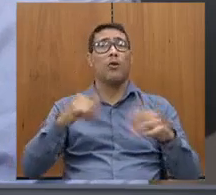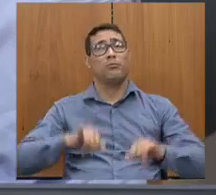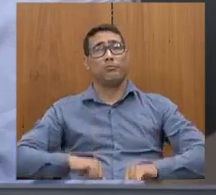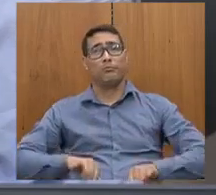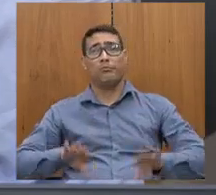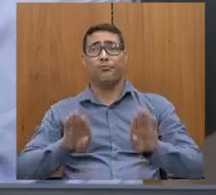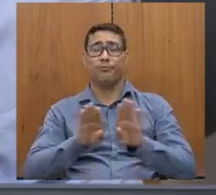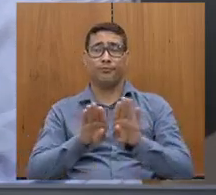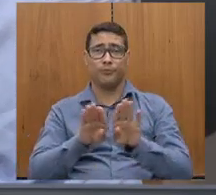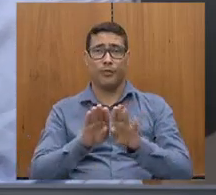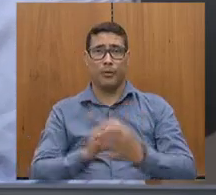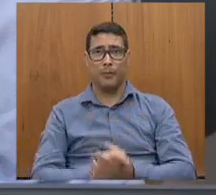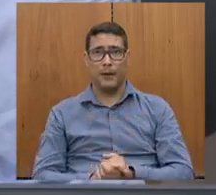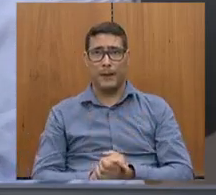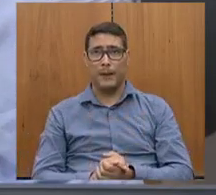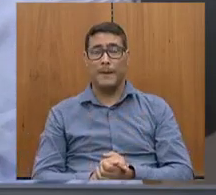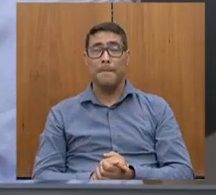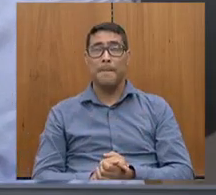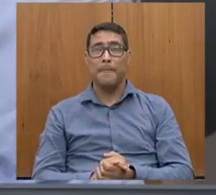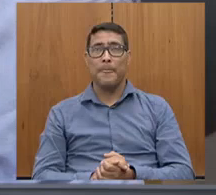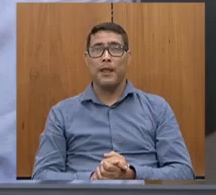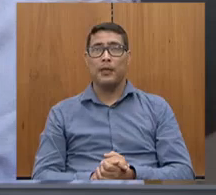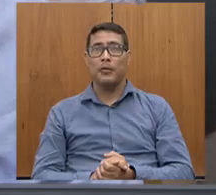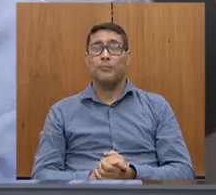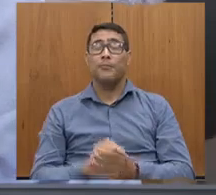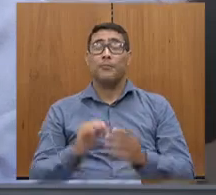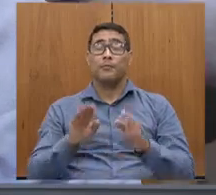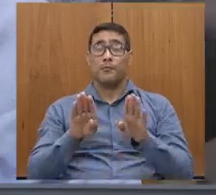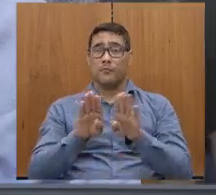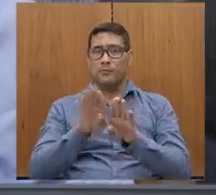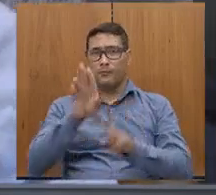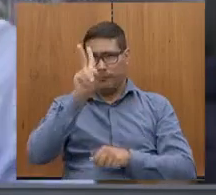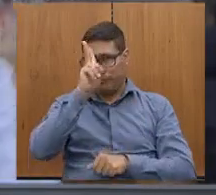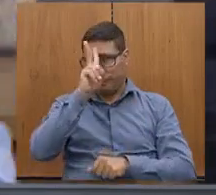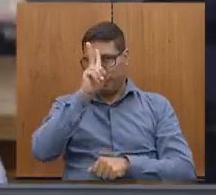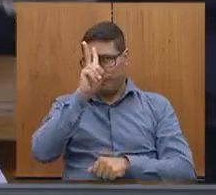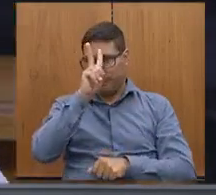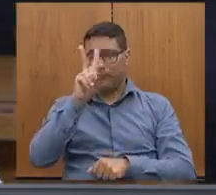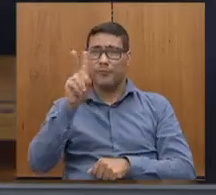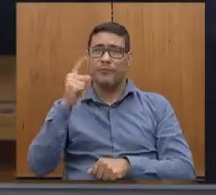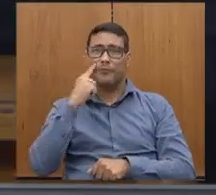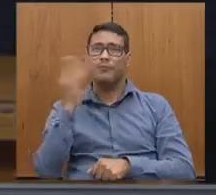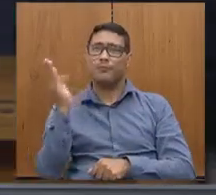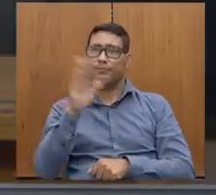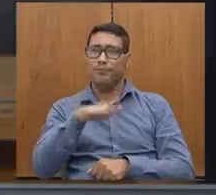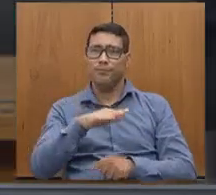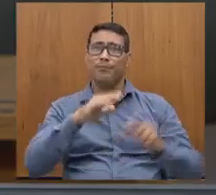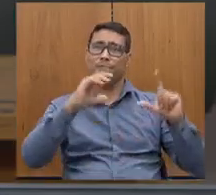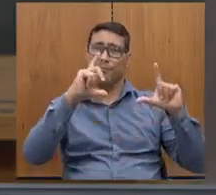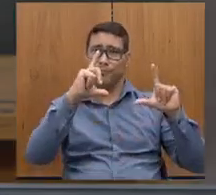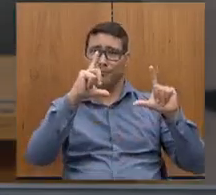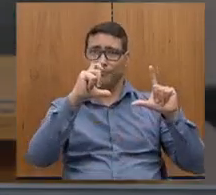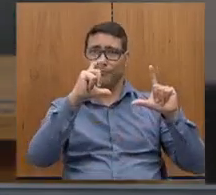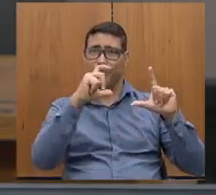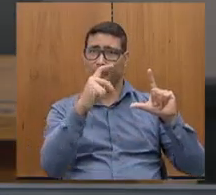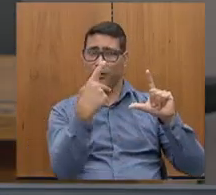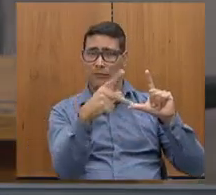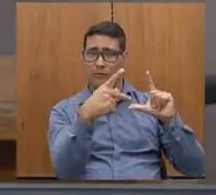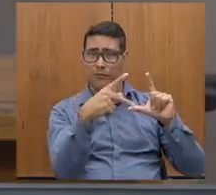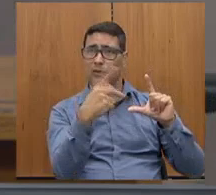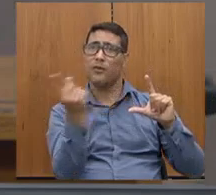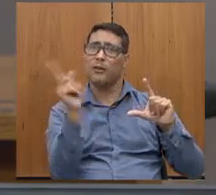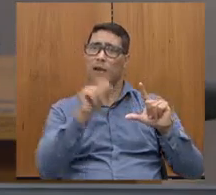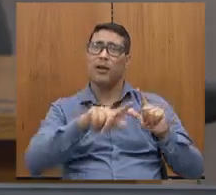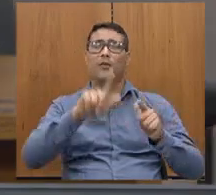E essa de Montessante de Minas, eu me lembro quando o senhor levou as fotos lá, realmente é um problema seríssimo,